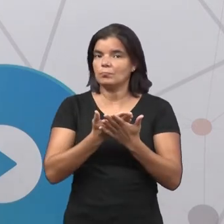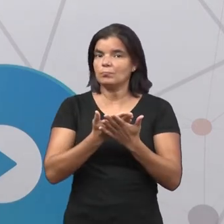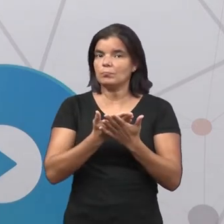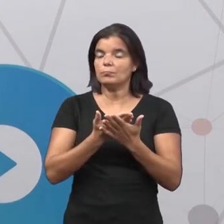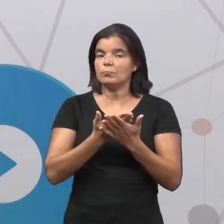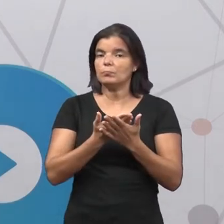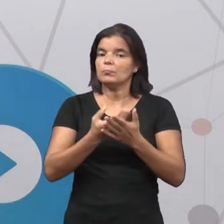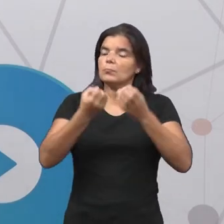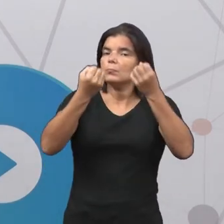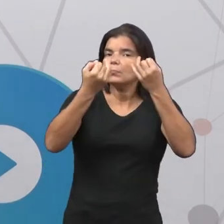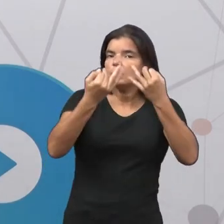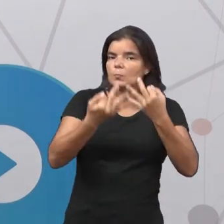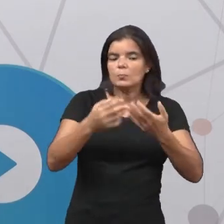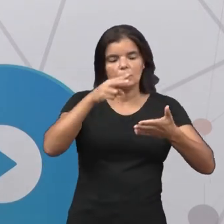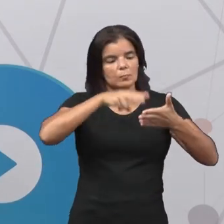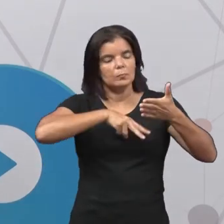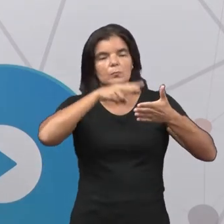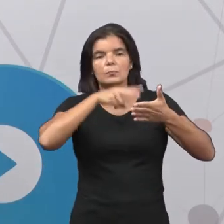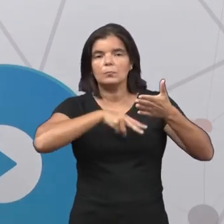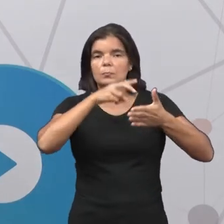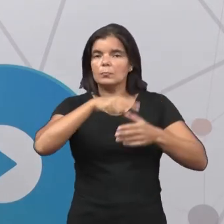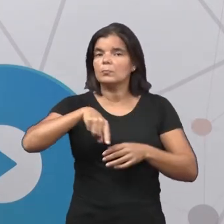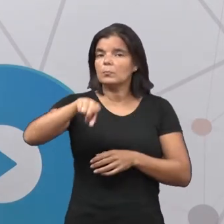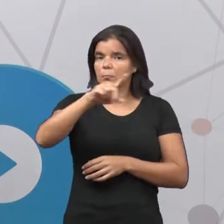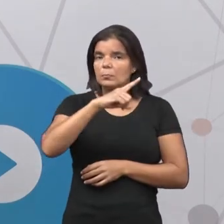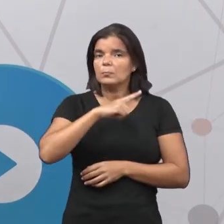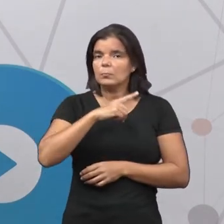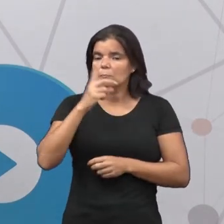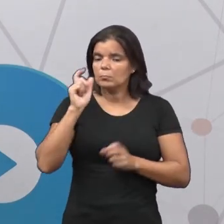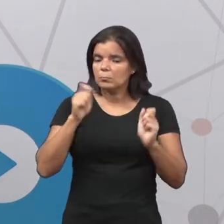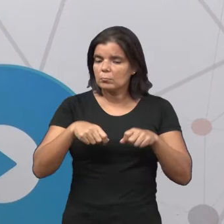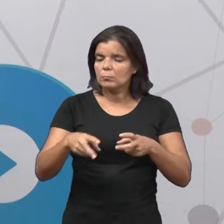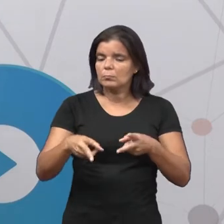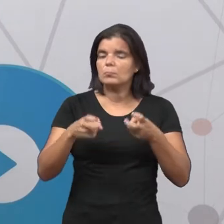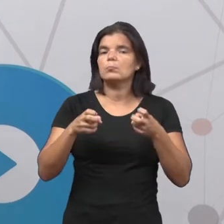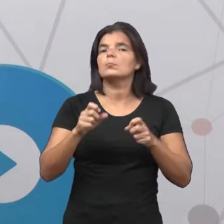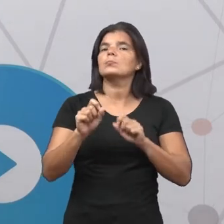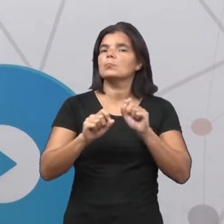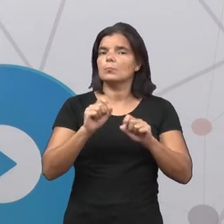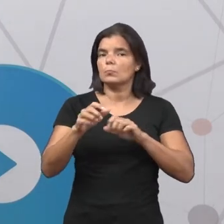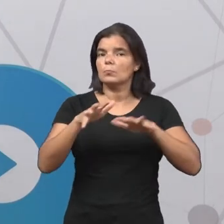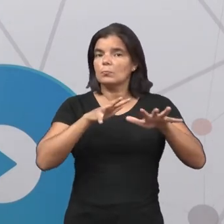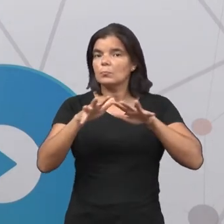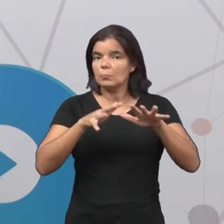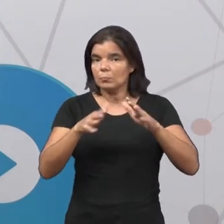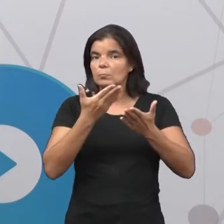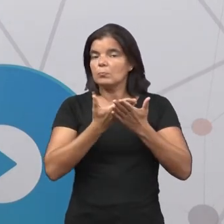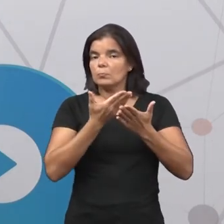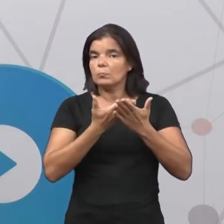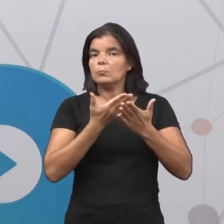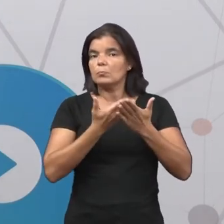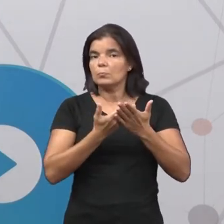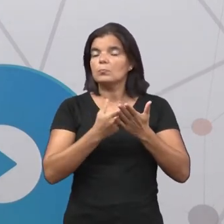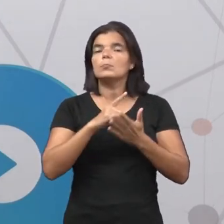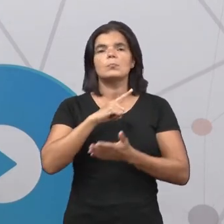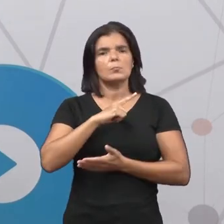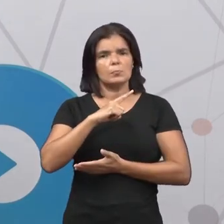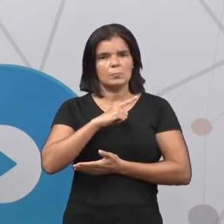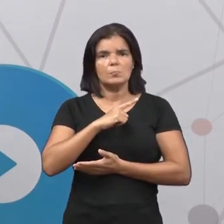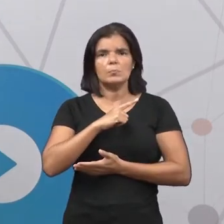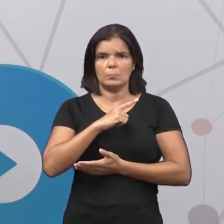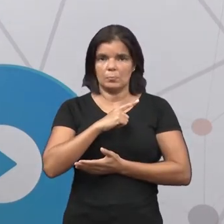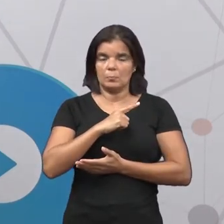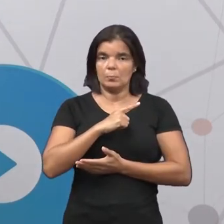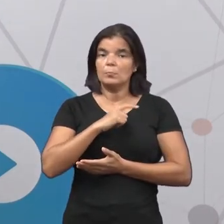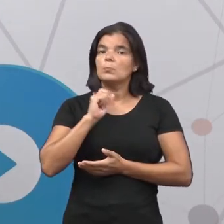desse conceito lido, vocês também podem perceber uma coisa. O movimento estudantil, ele tem que ter